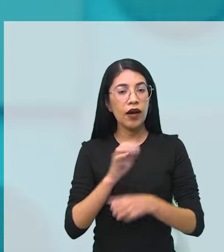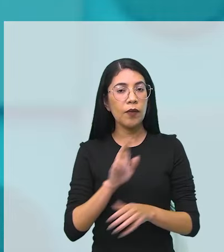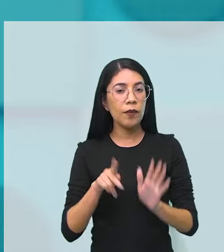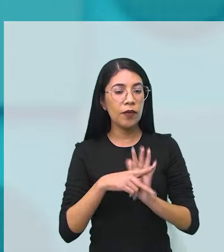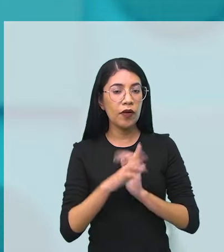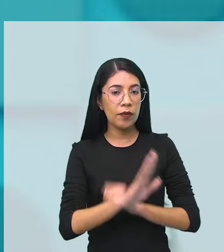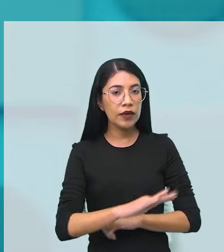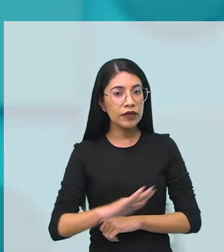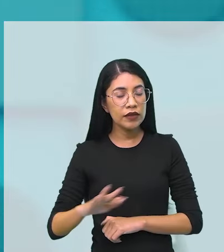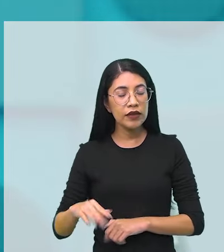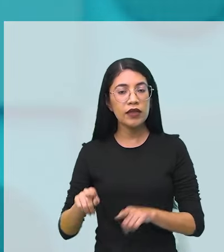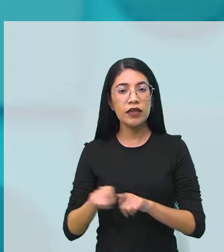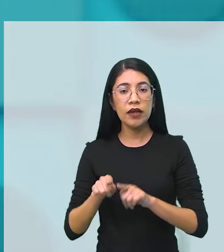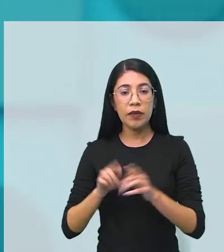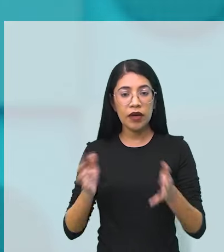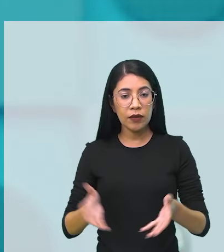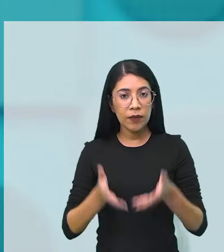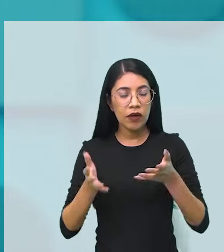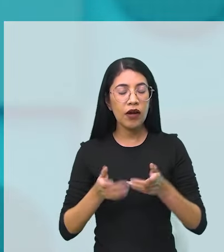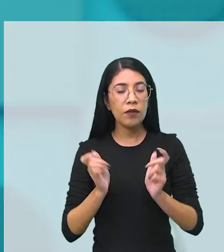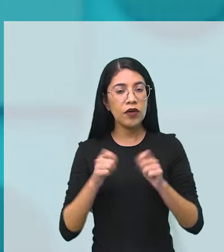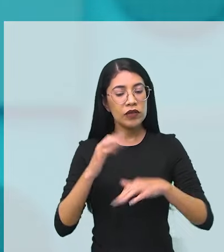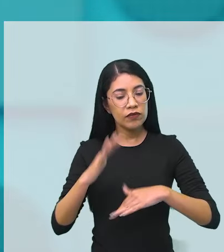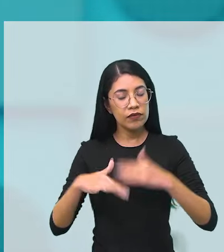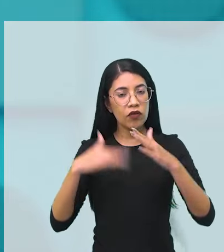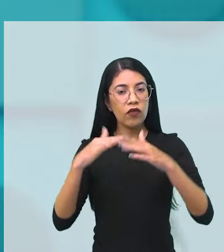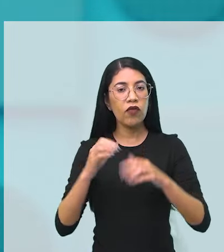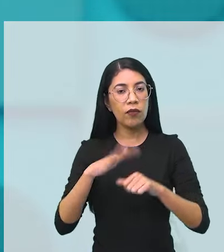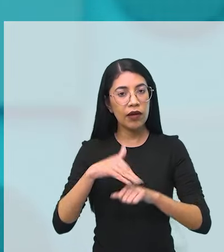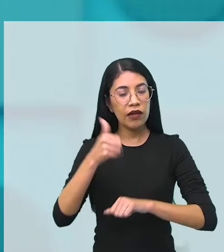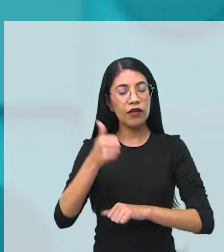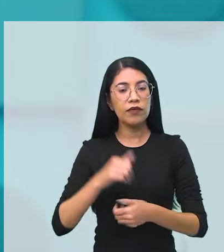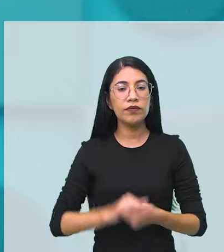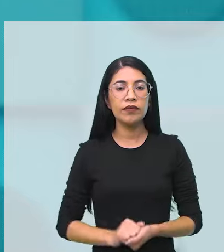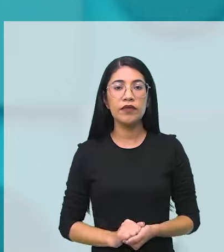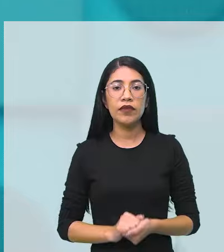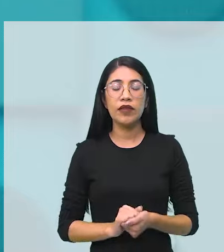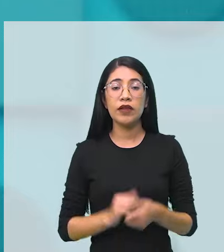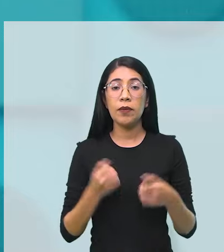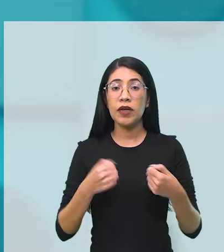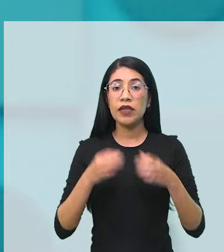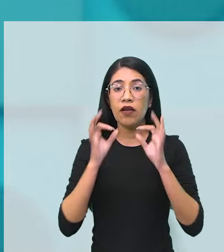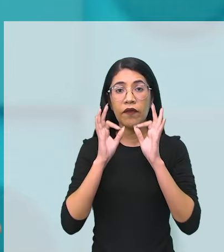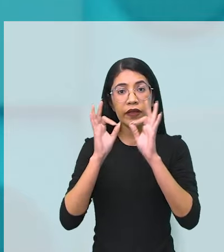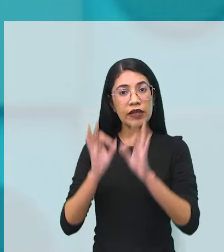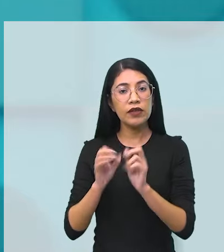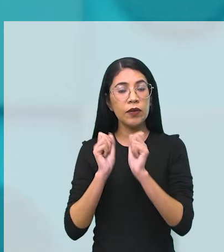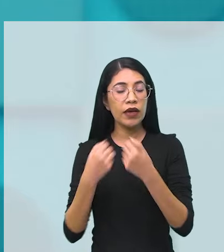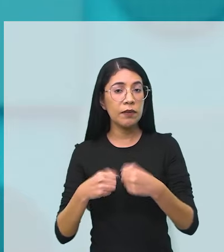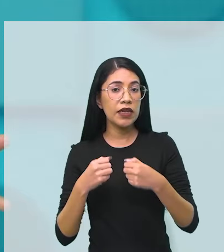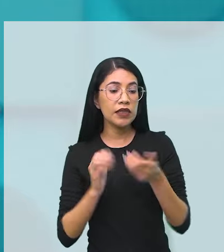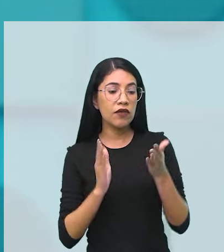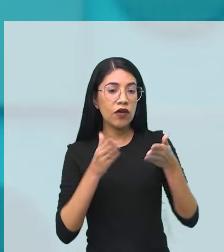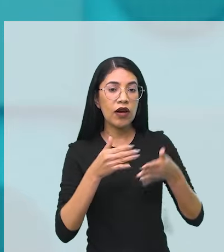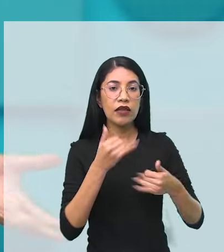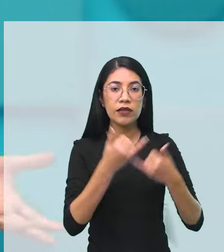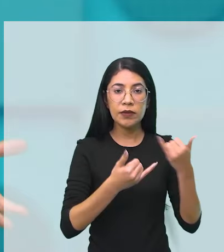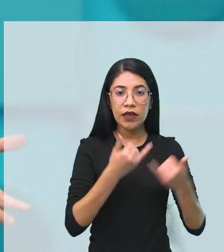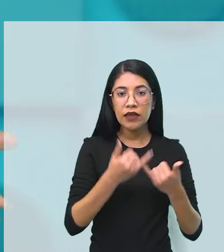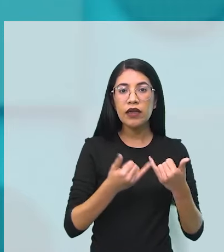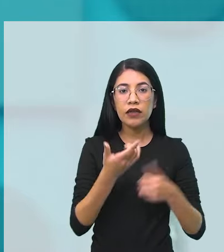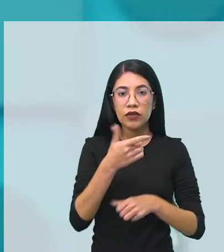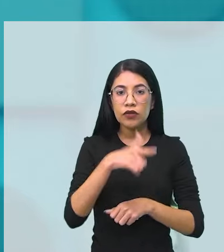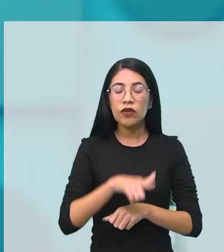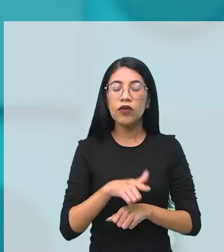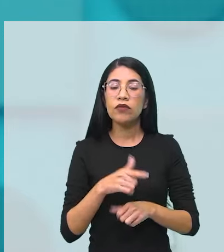infância contribuem para o desenvolvimento infantil. Então tá falando que, ei, vamos retomar essas brincadeiras, bora lá,